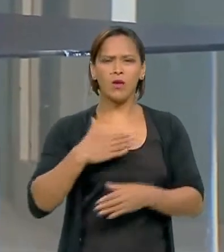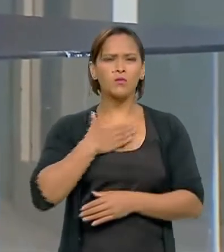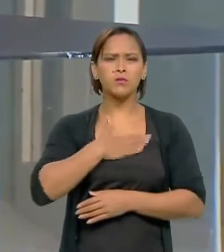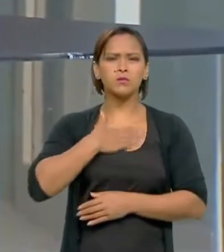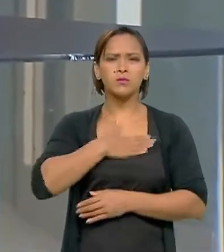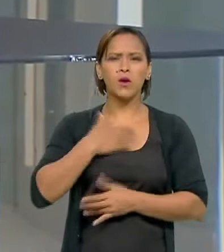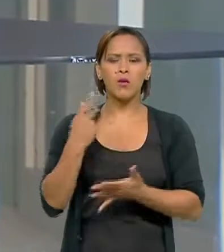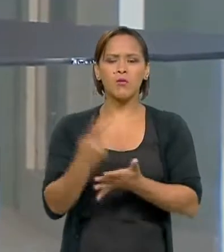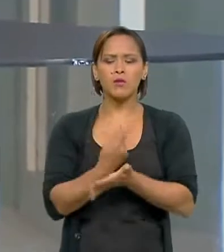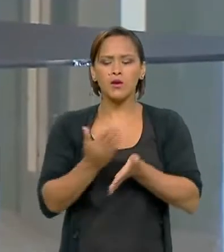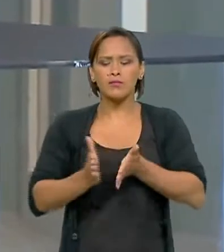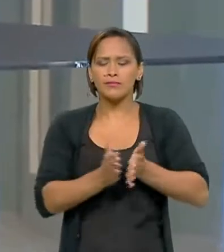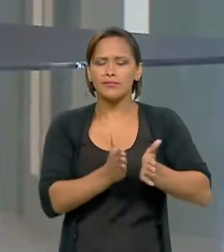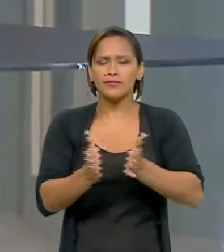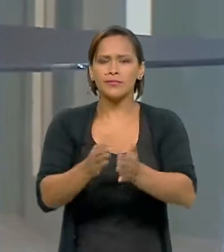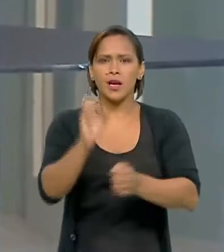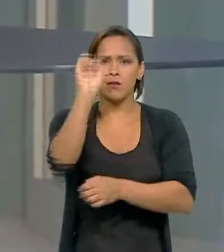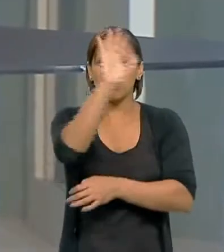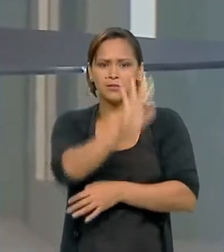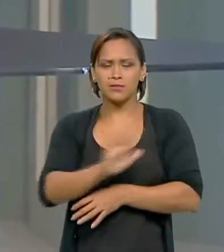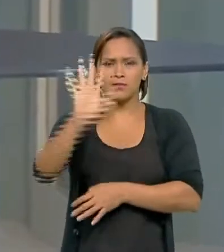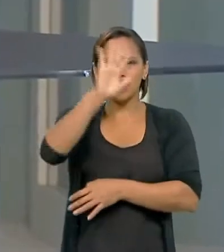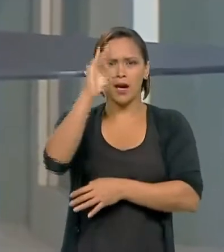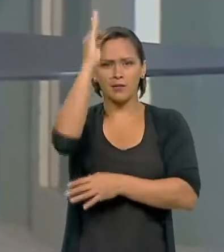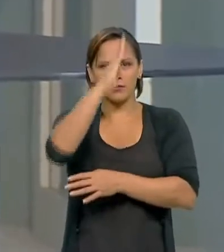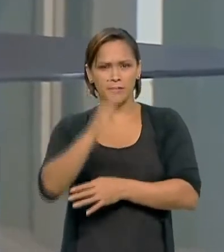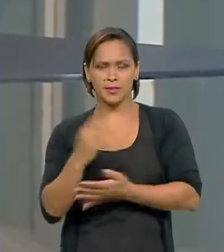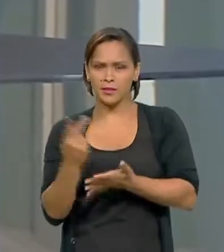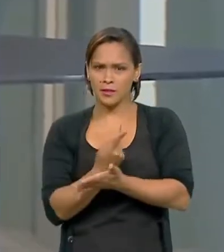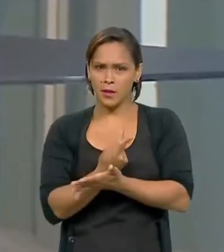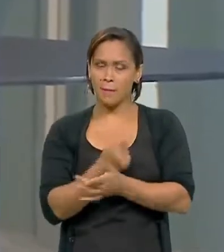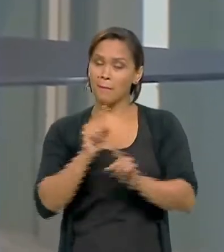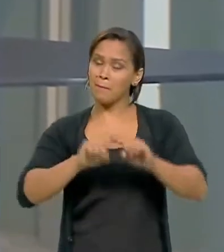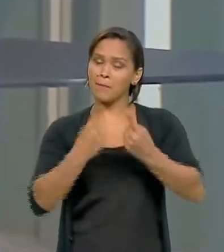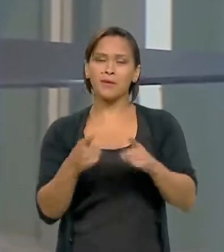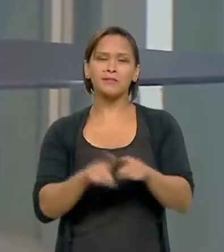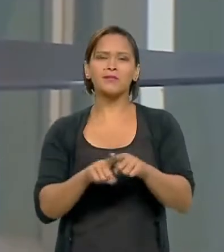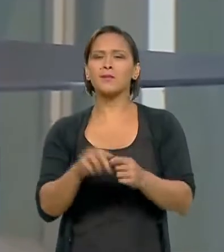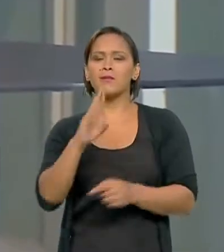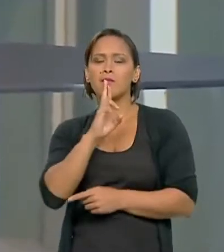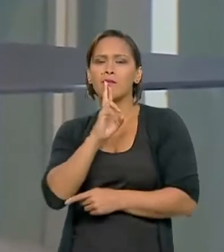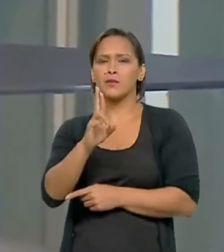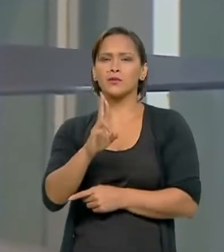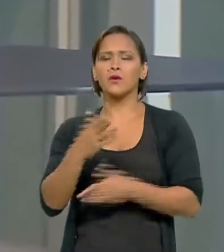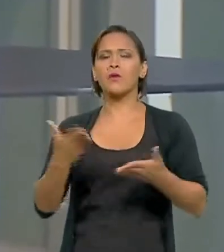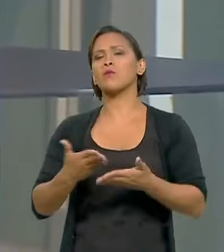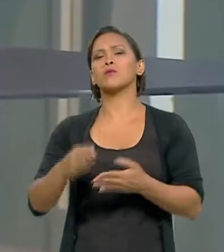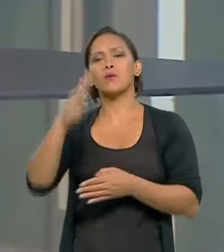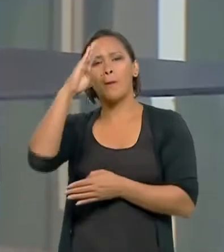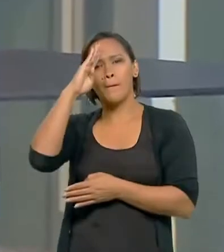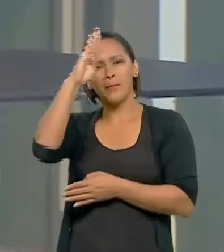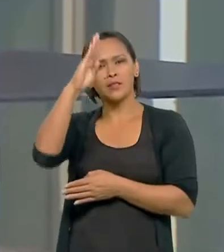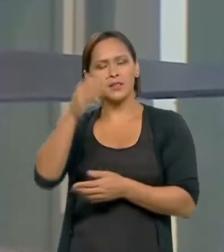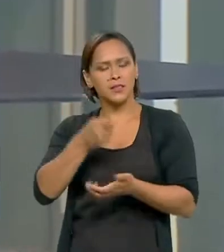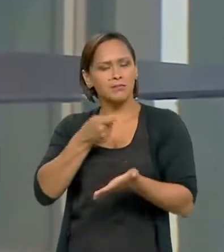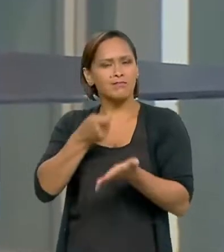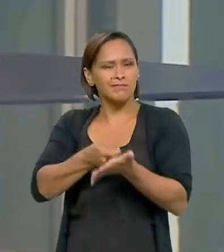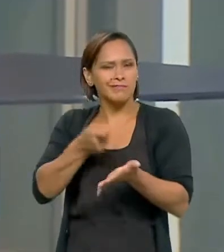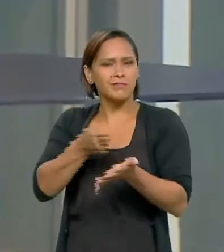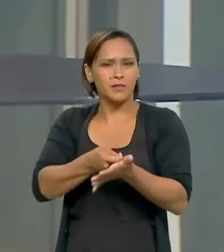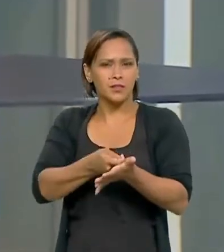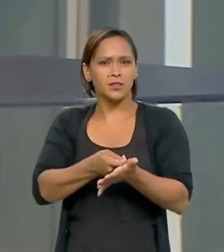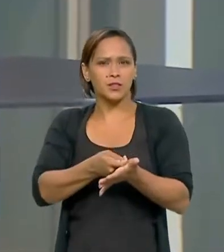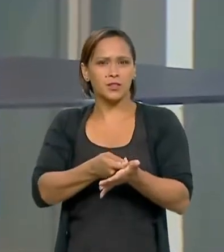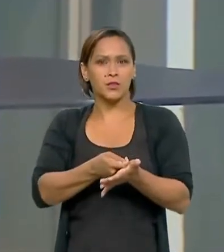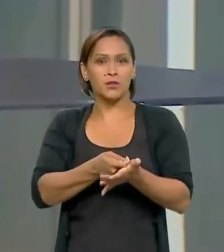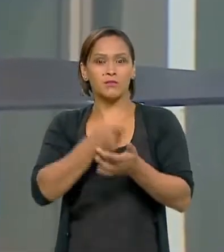com os rumos que o país está tomando. Mas não é a solução. O presidente hoje insistiu nesse aspecto,